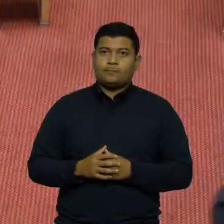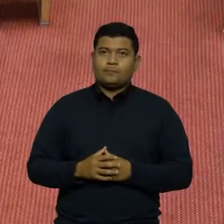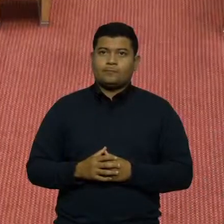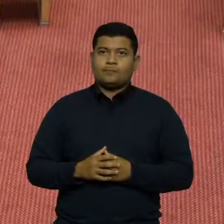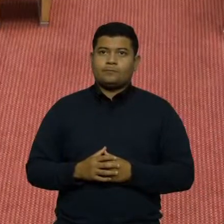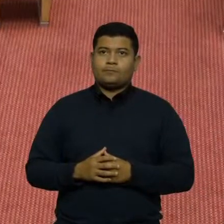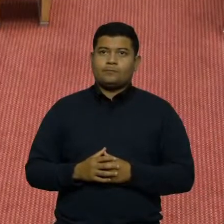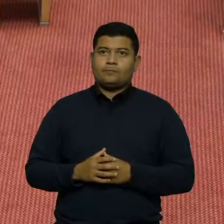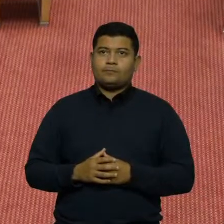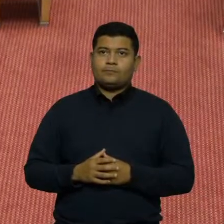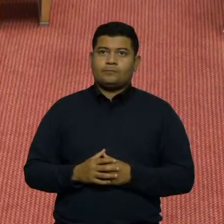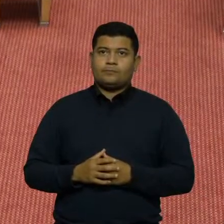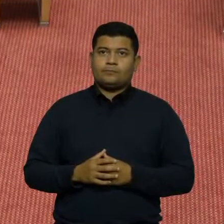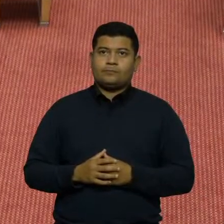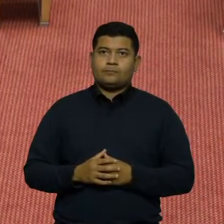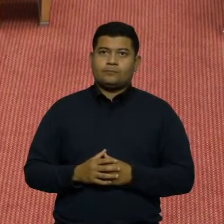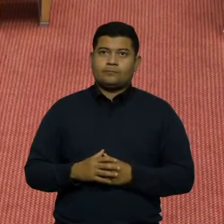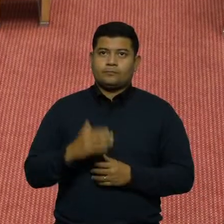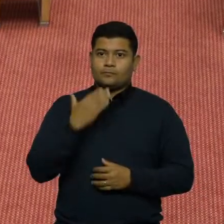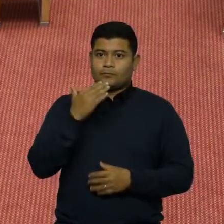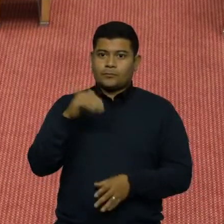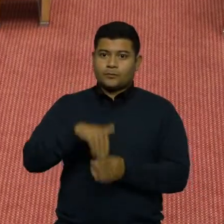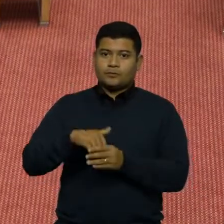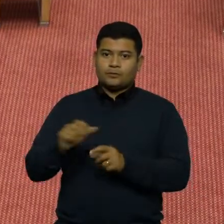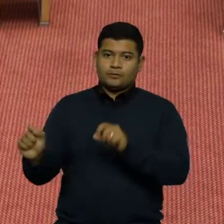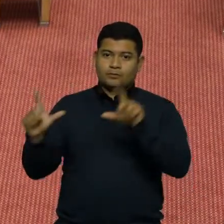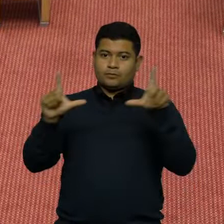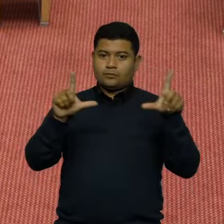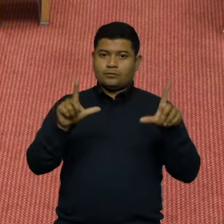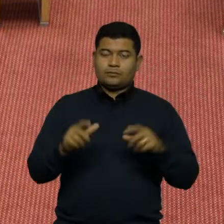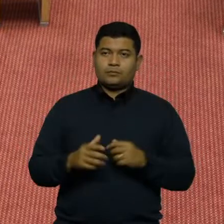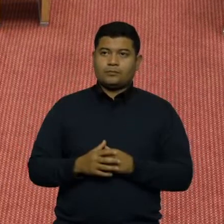o voto no painel? não,